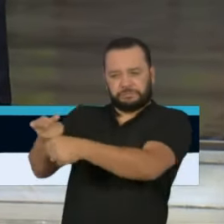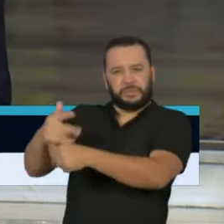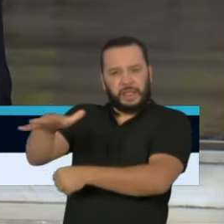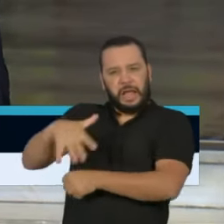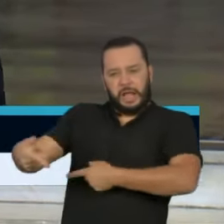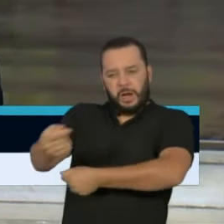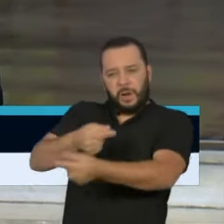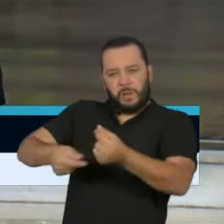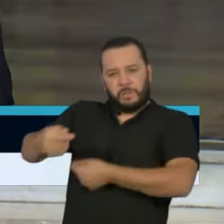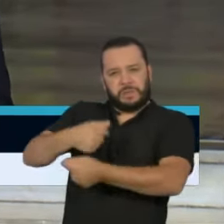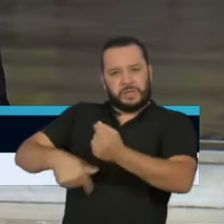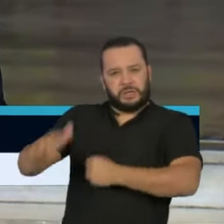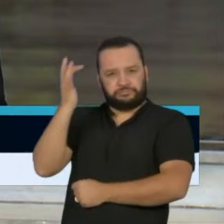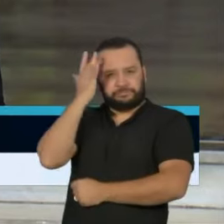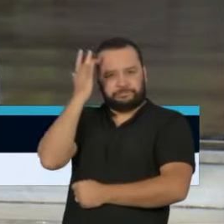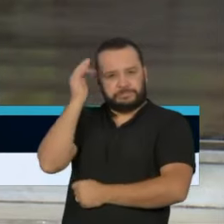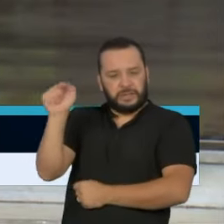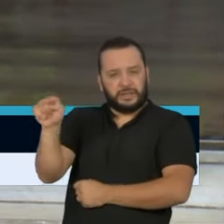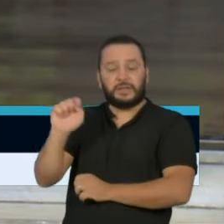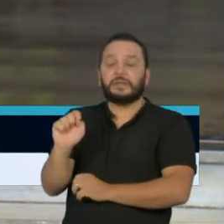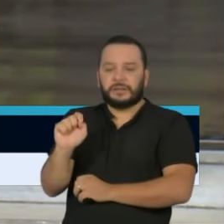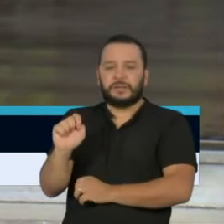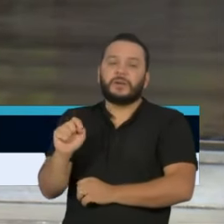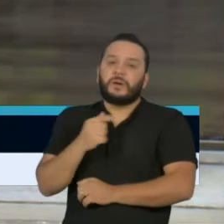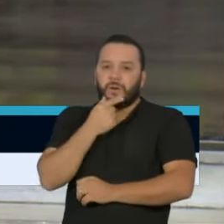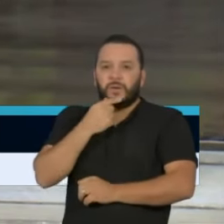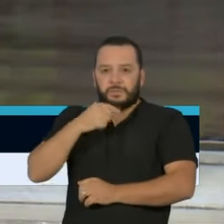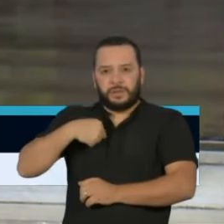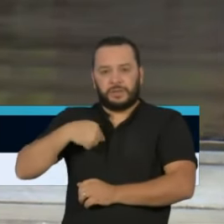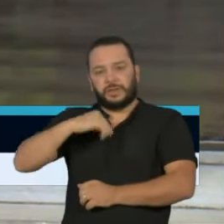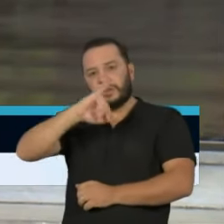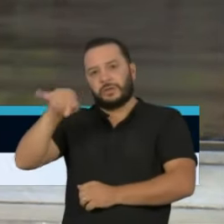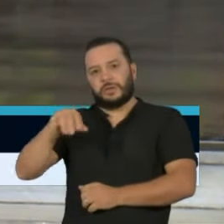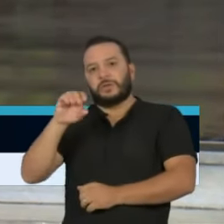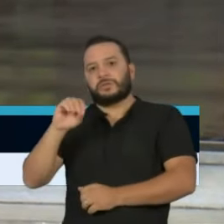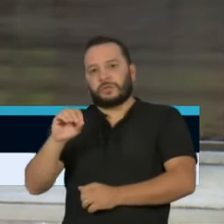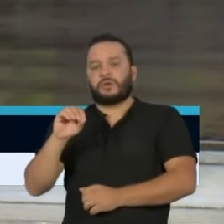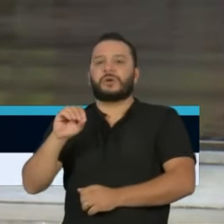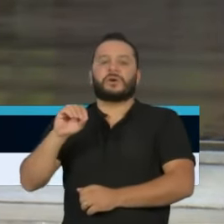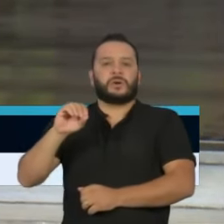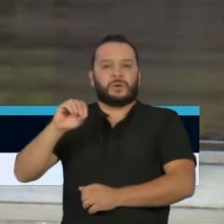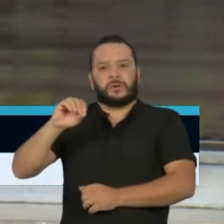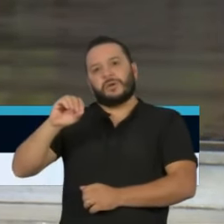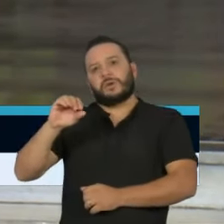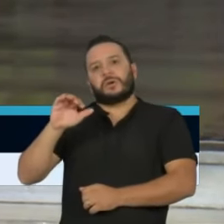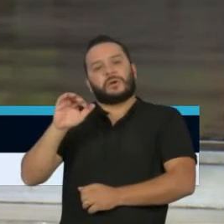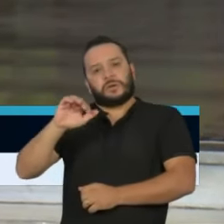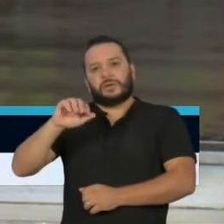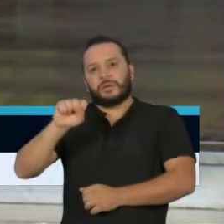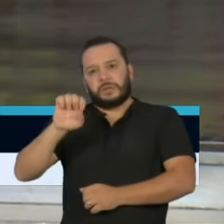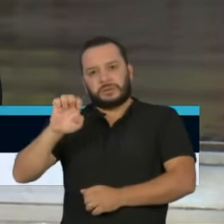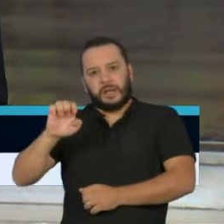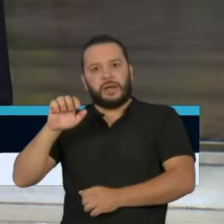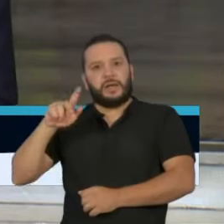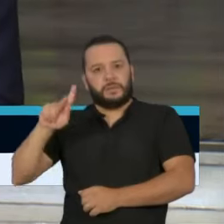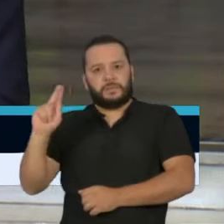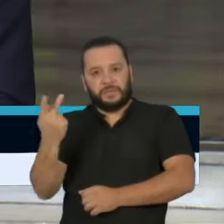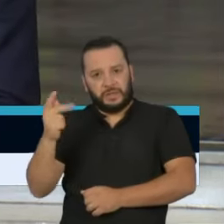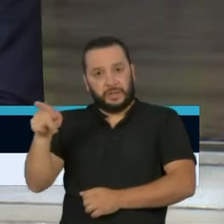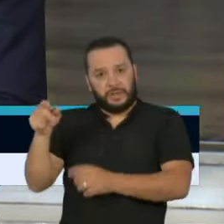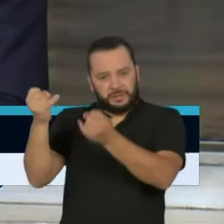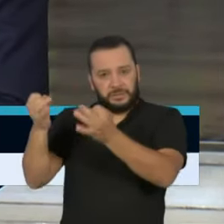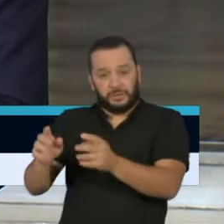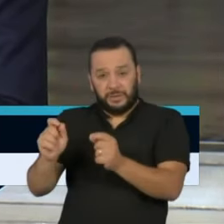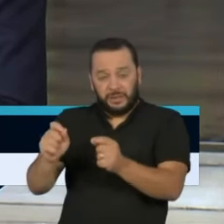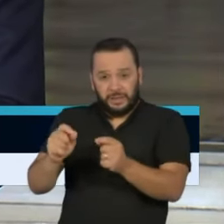entrevista, aliás, a chamada desta entrevista dizia, a economia será devastada se não